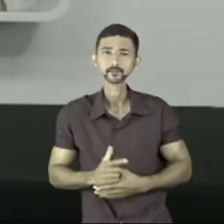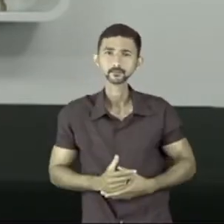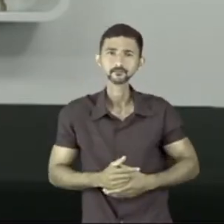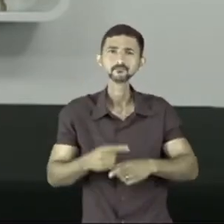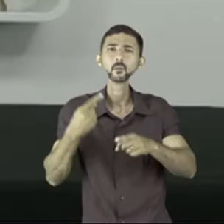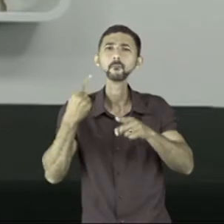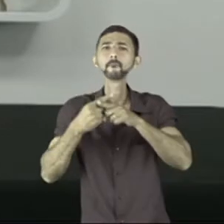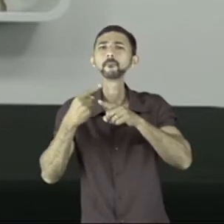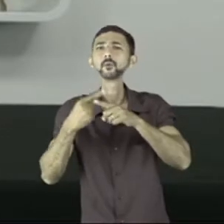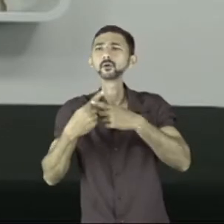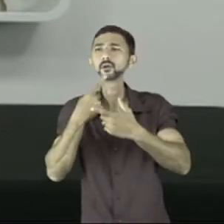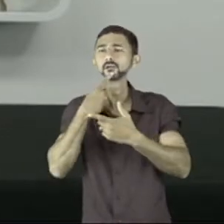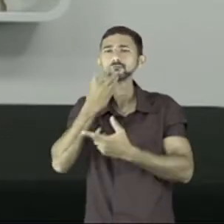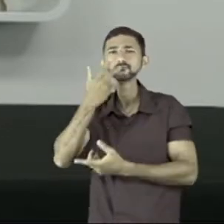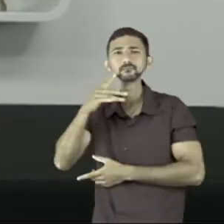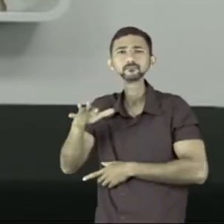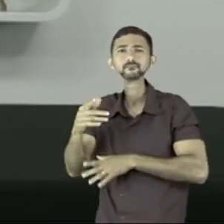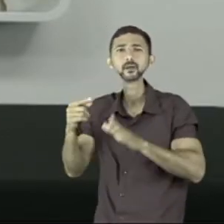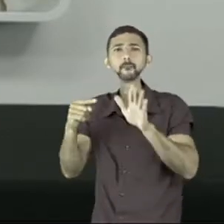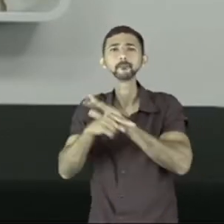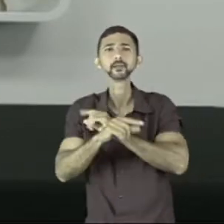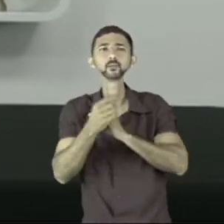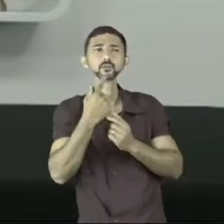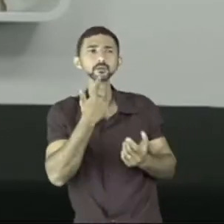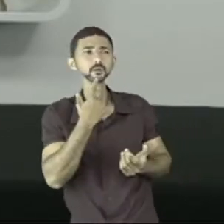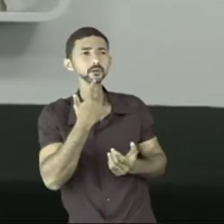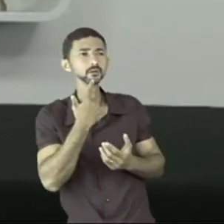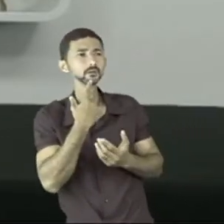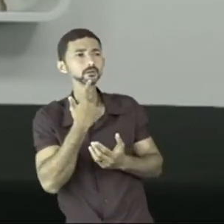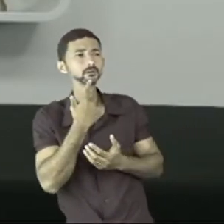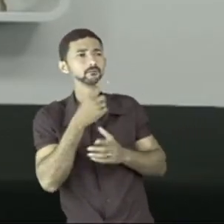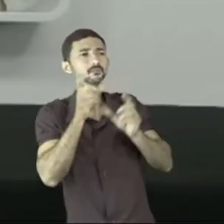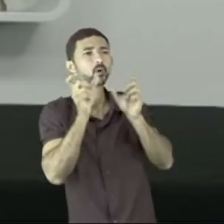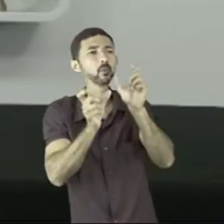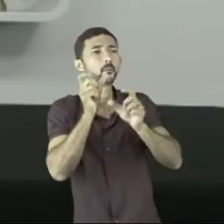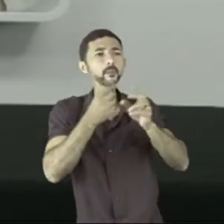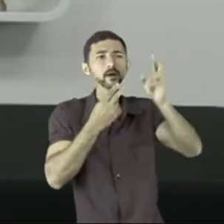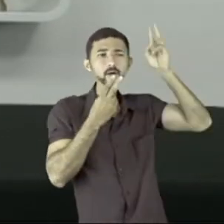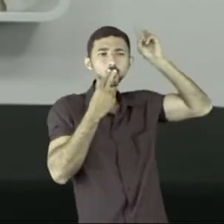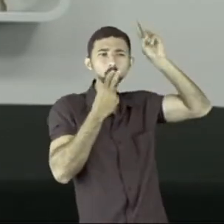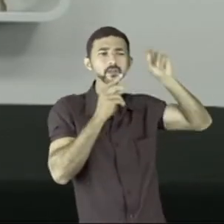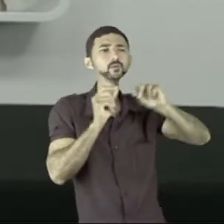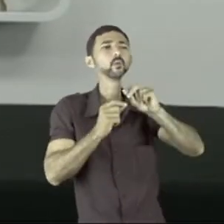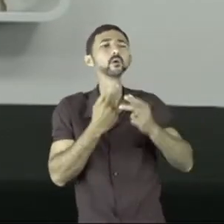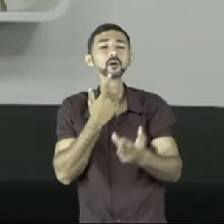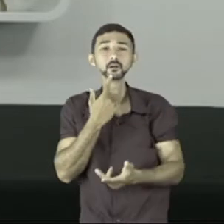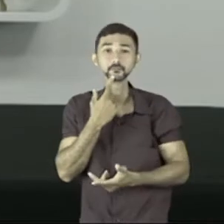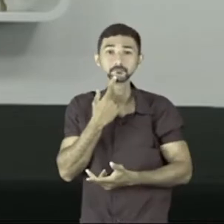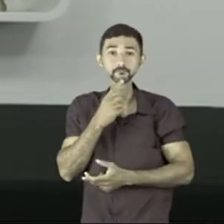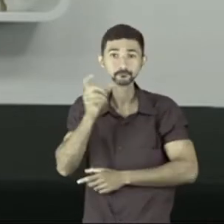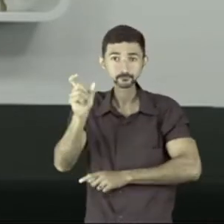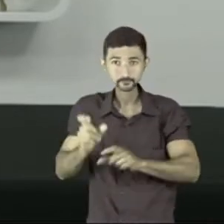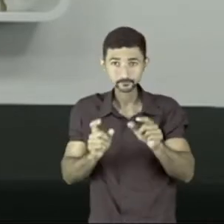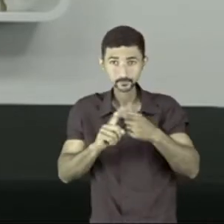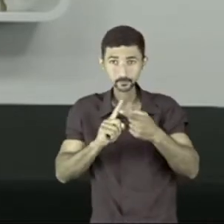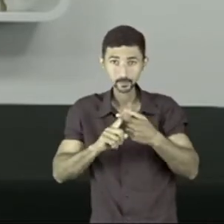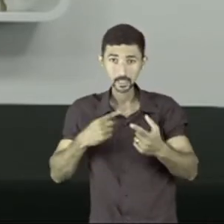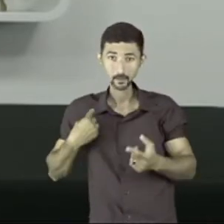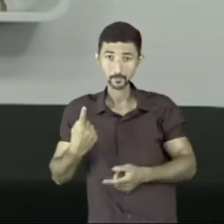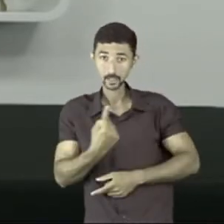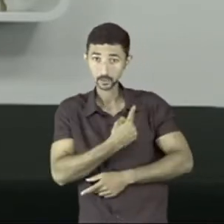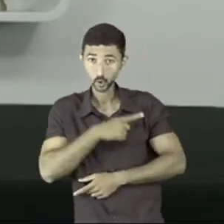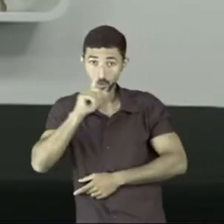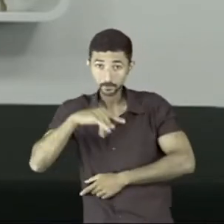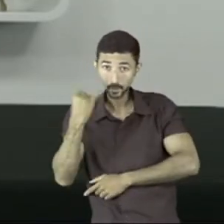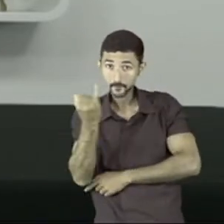Por que será que o Armandinho diz no final assim? E a versão dos índios? Porque para ele e para nós também